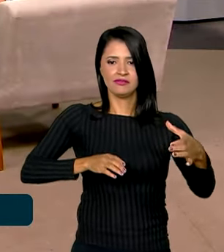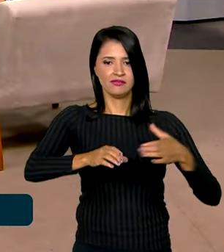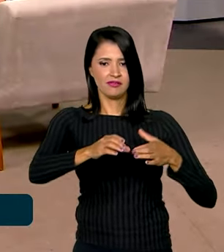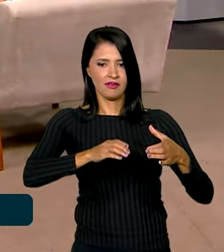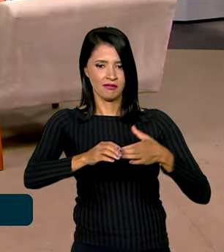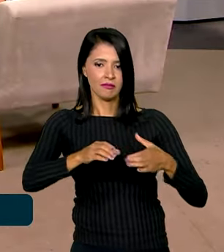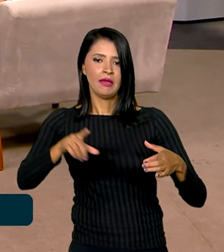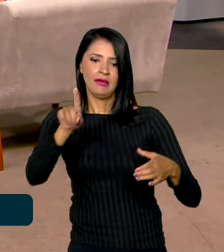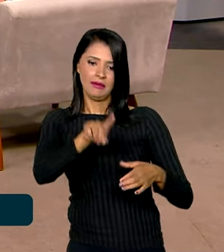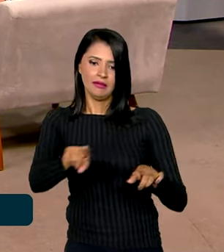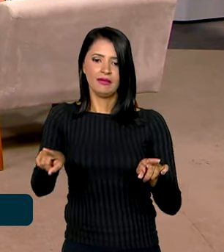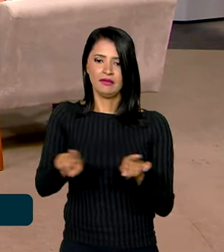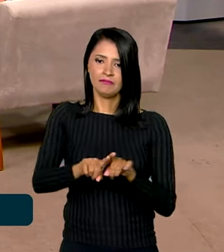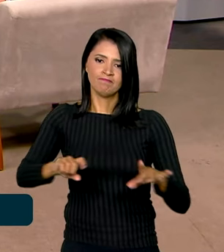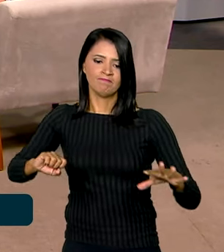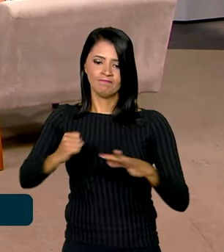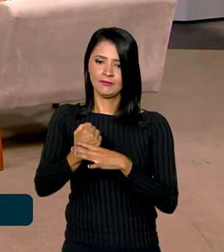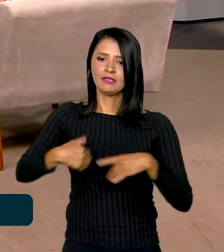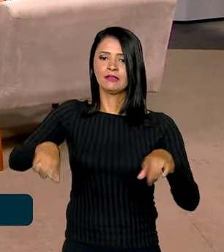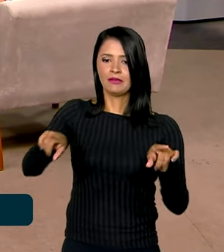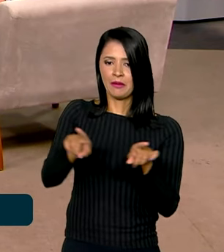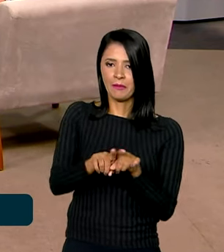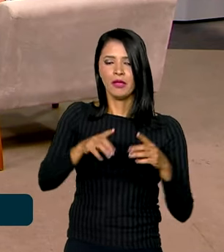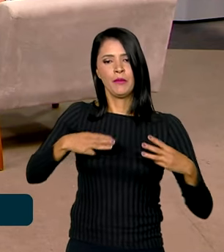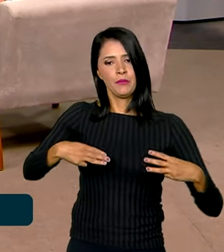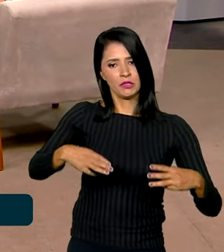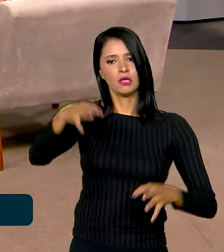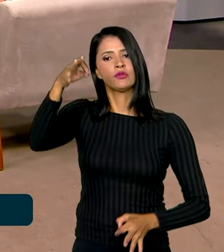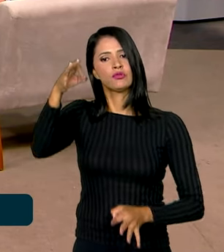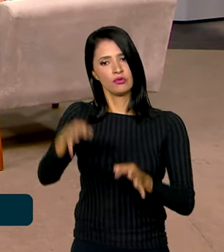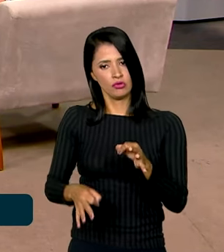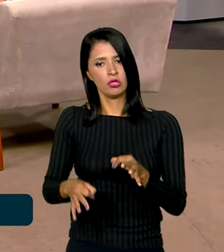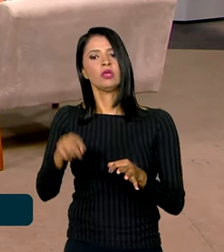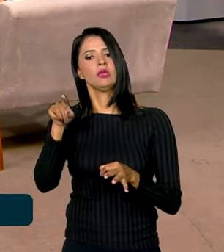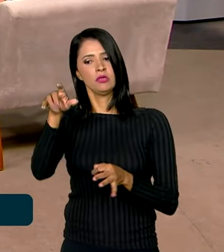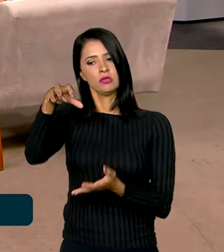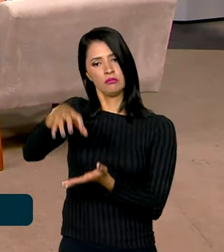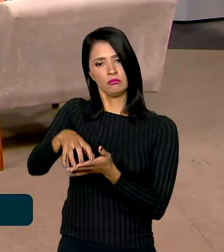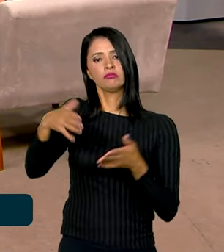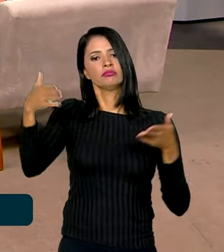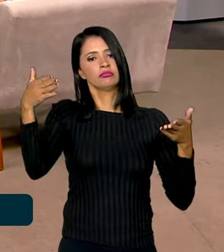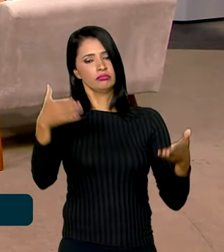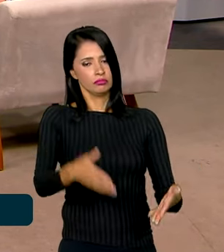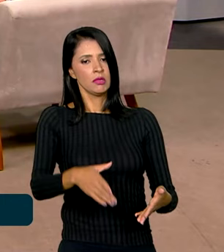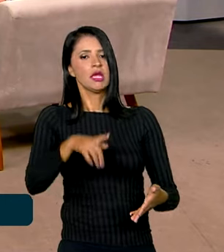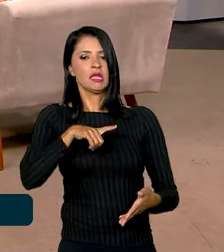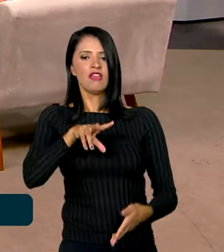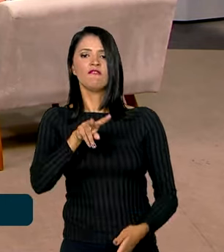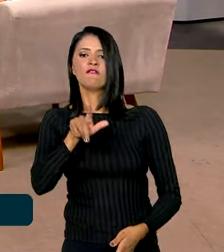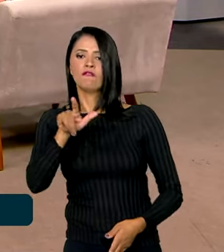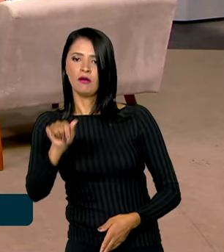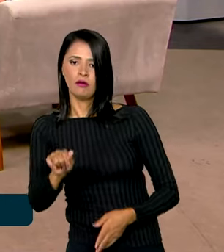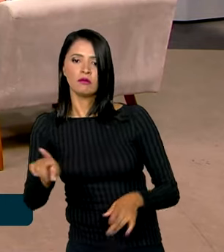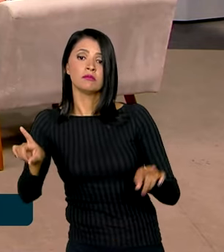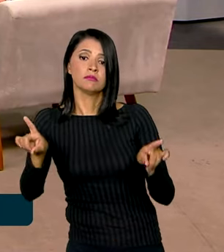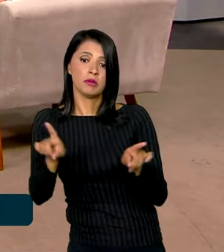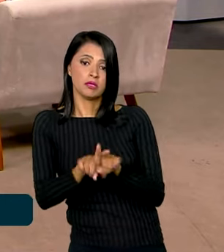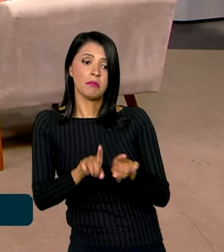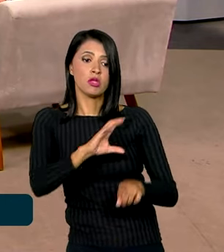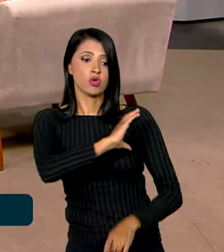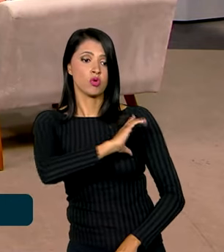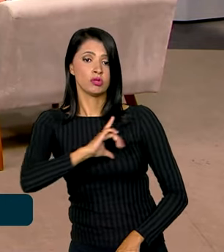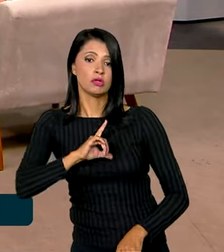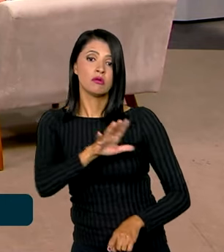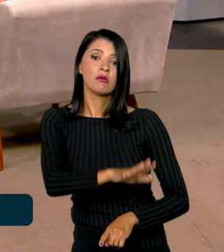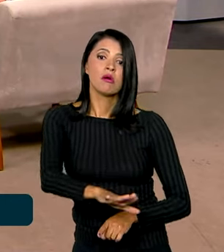tem as forças de segurança, então a gente tem o Ministério da Justiça, participou como órgão que tem vagas, mas também participou coordenando a